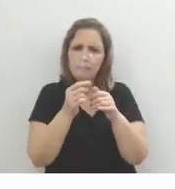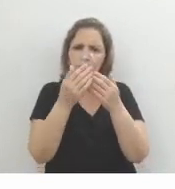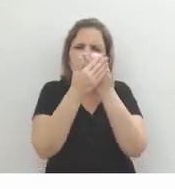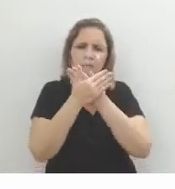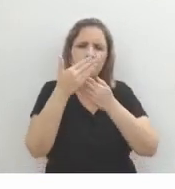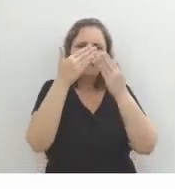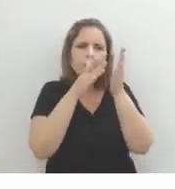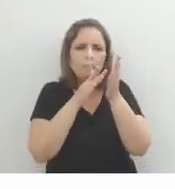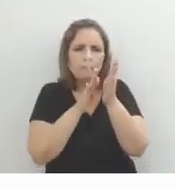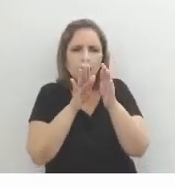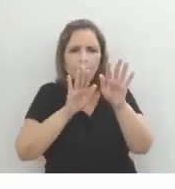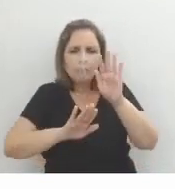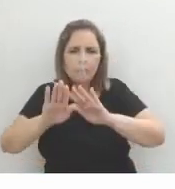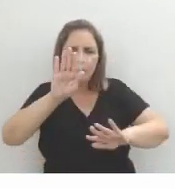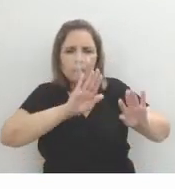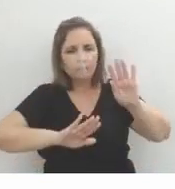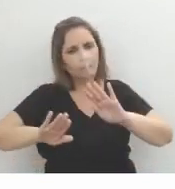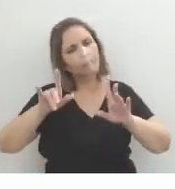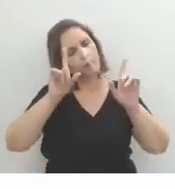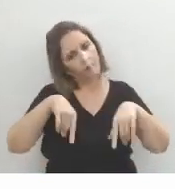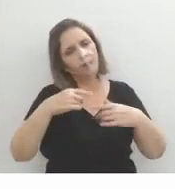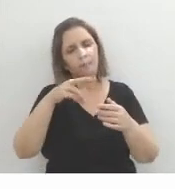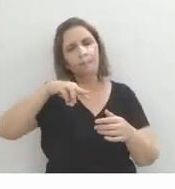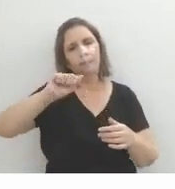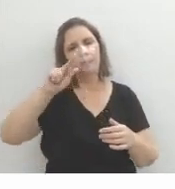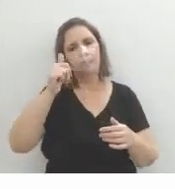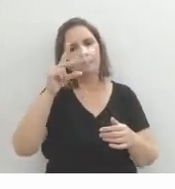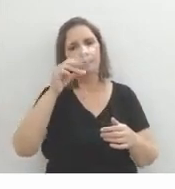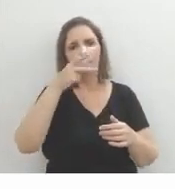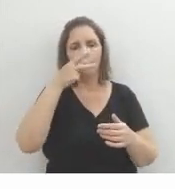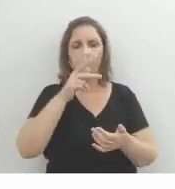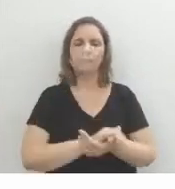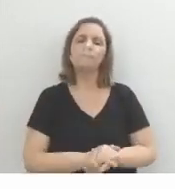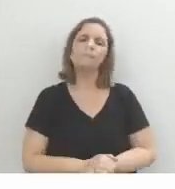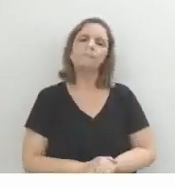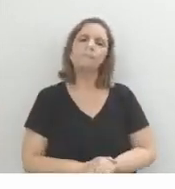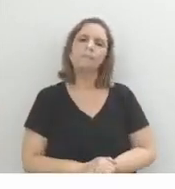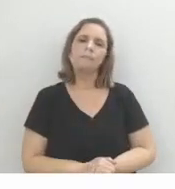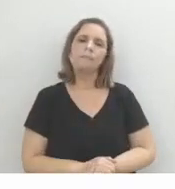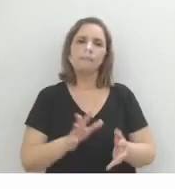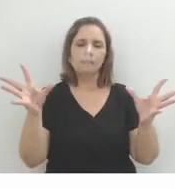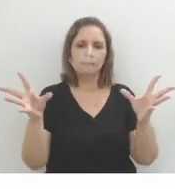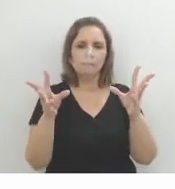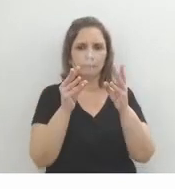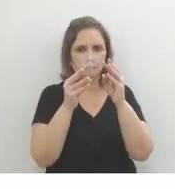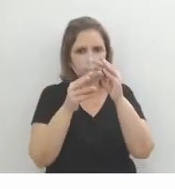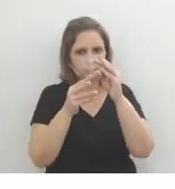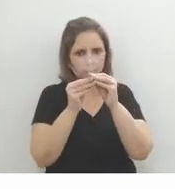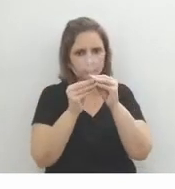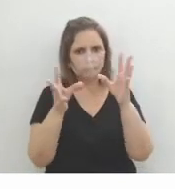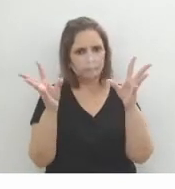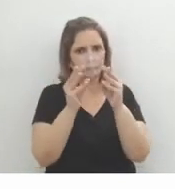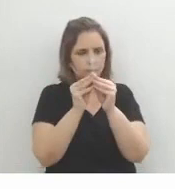Ou seja, essa crítica que o Machado vai fazer através de uma ironia velada. Trouxe um resuminho aqui pra vocês,